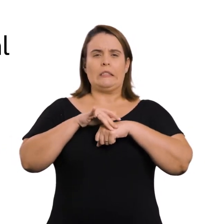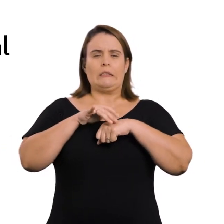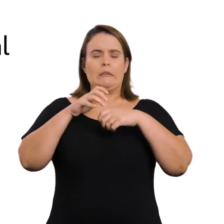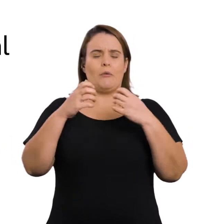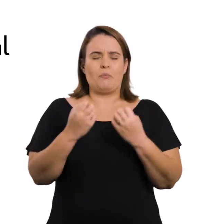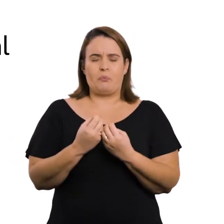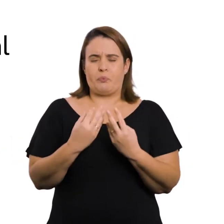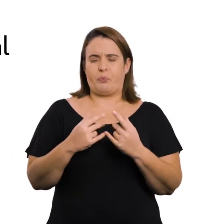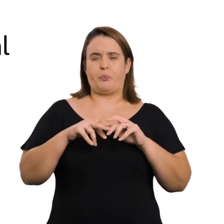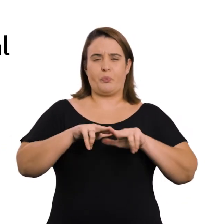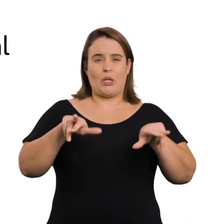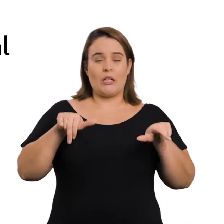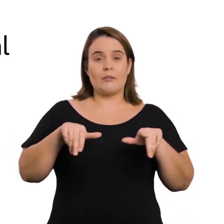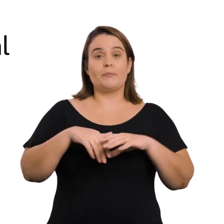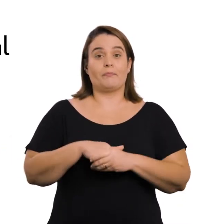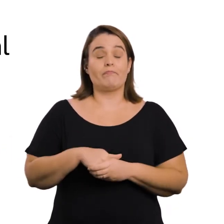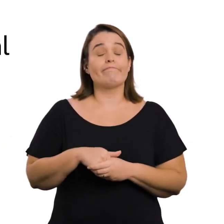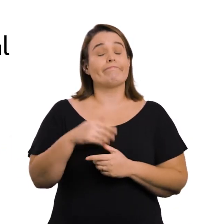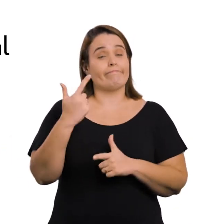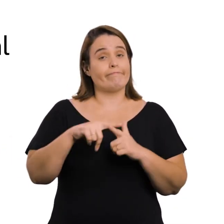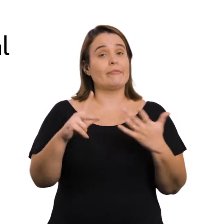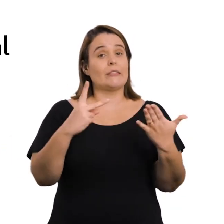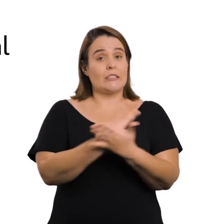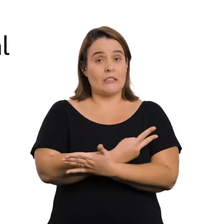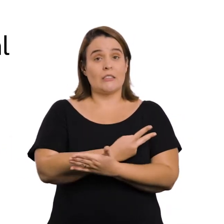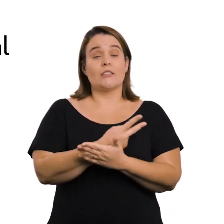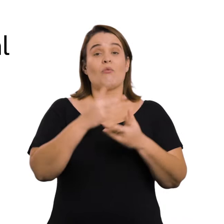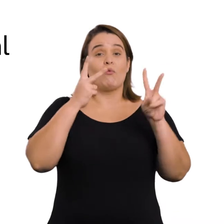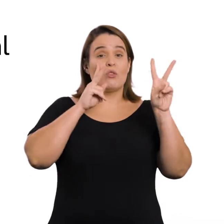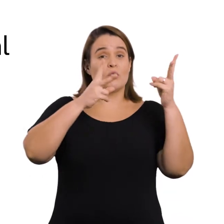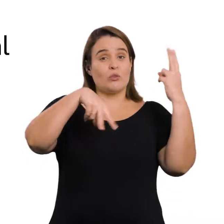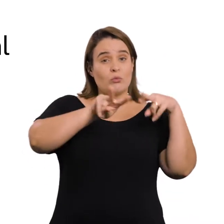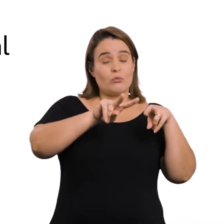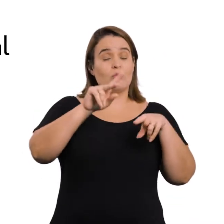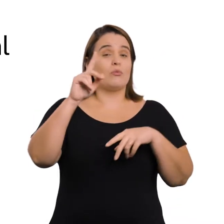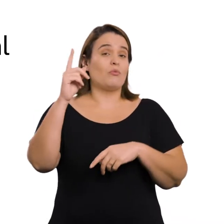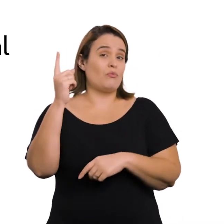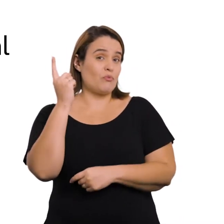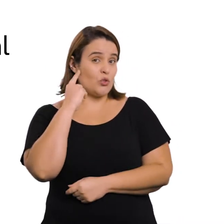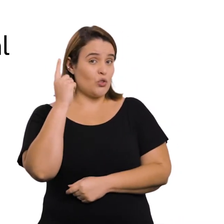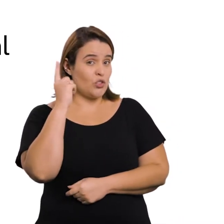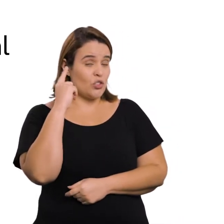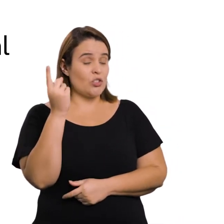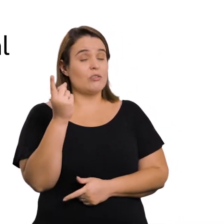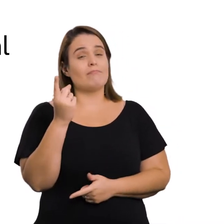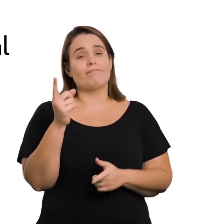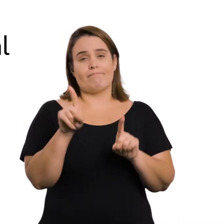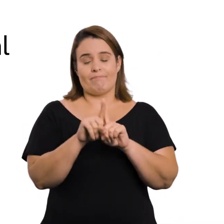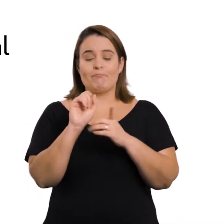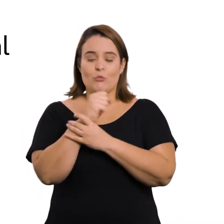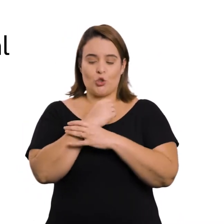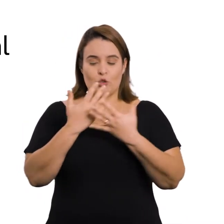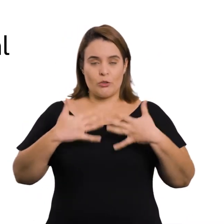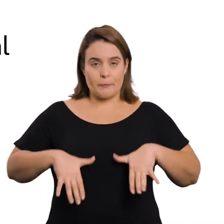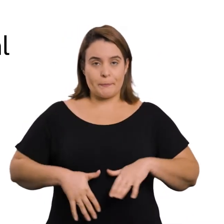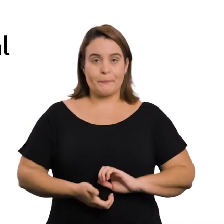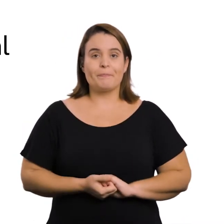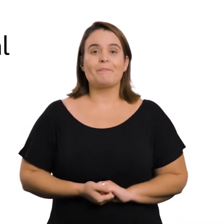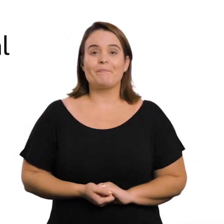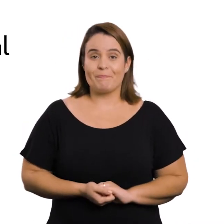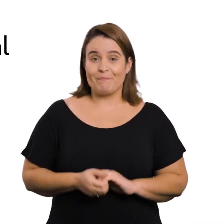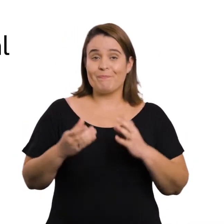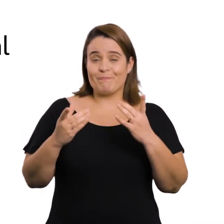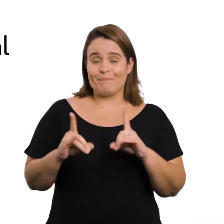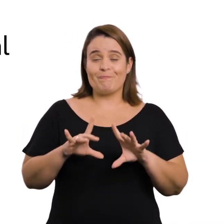crônica e autoimune Que provoca deficiência física, visual ou auditiva como sequela Por motivos